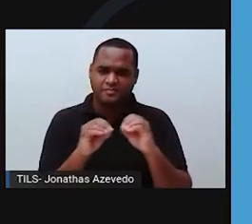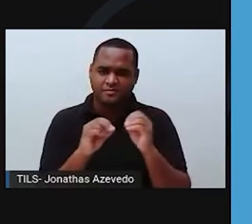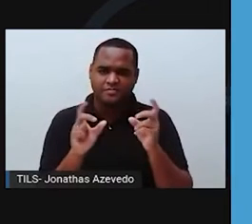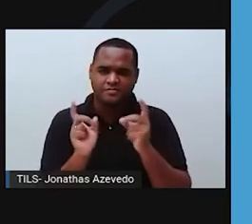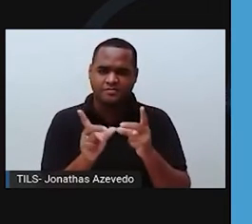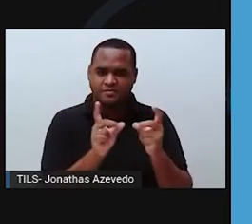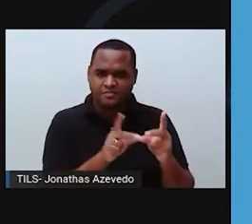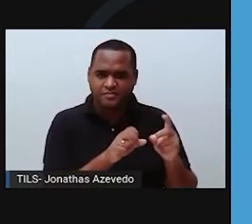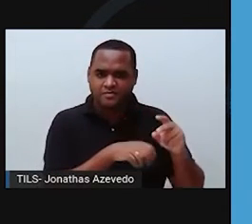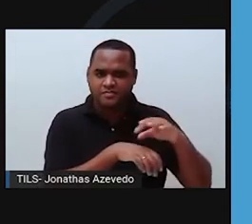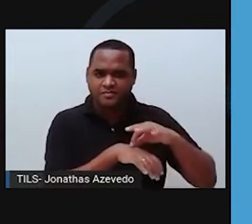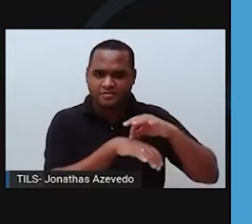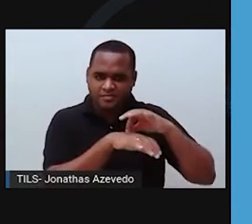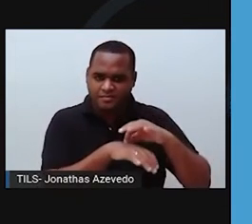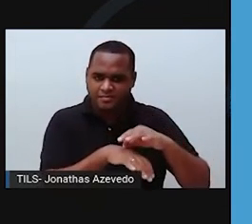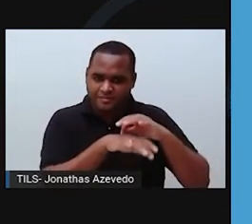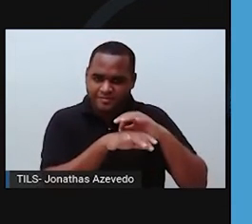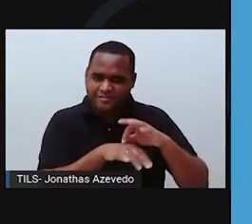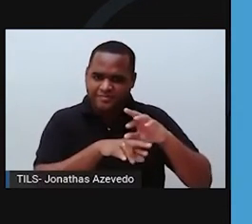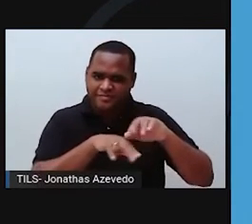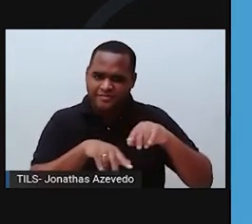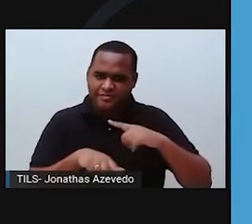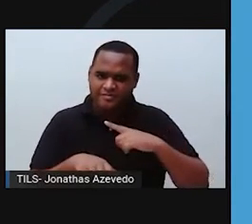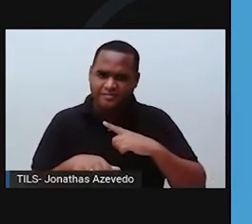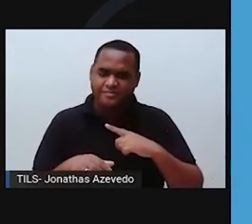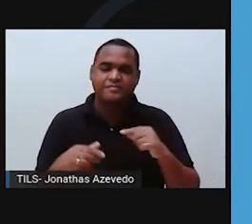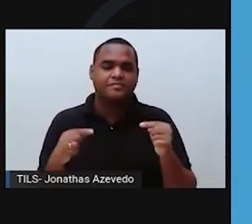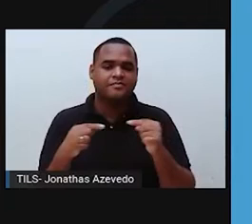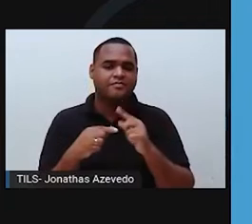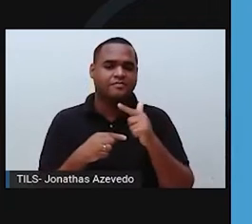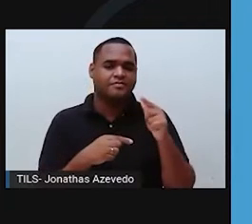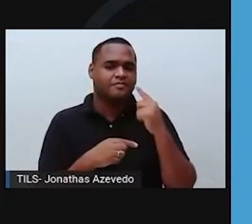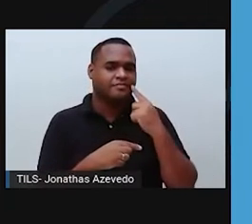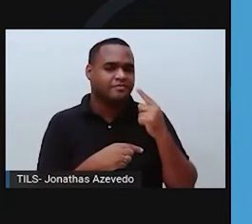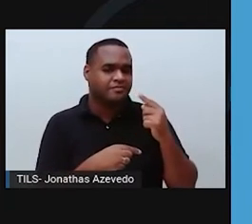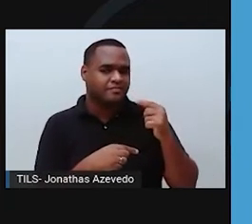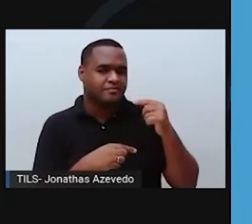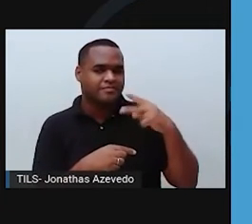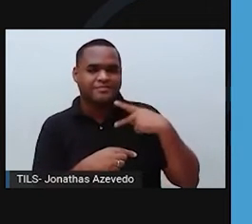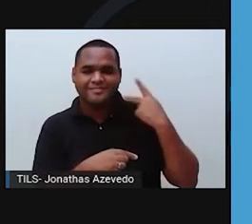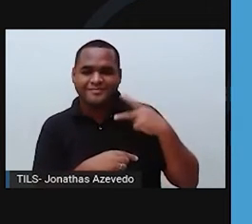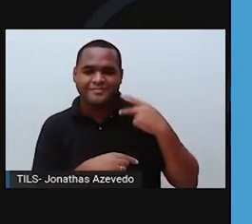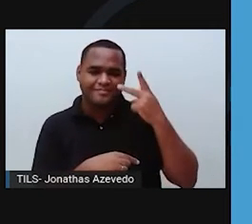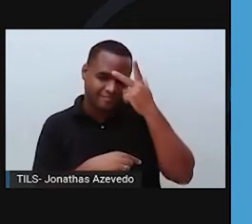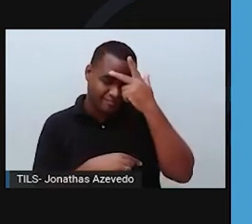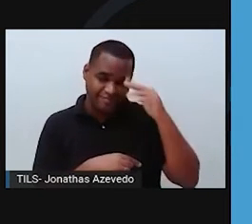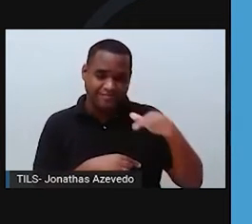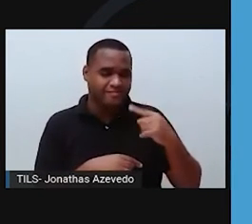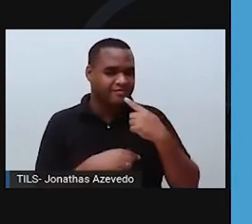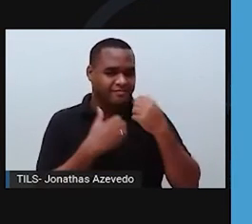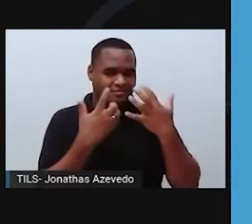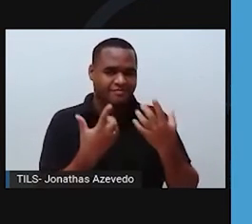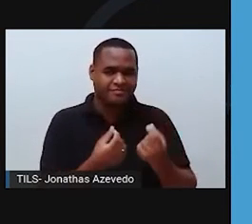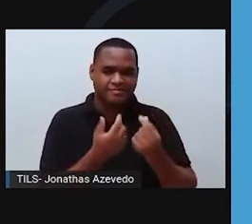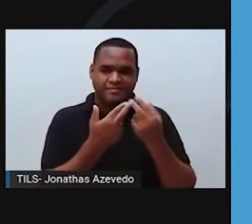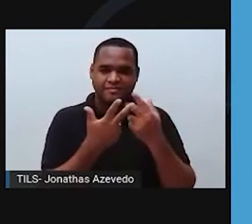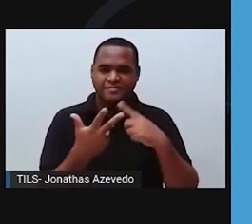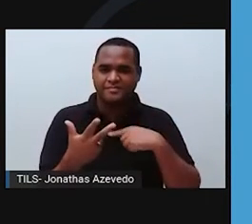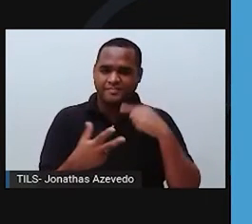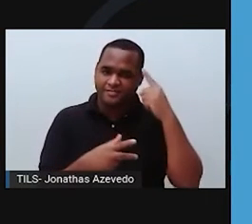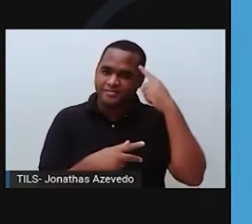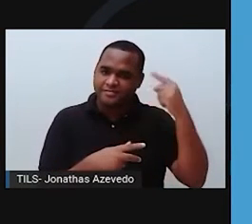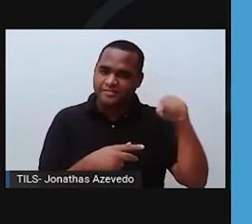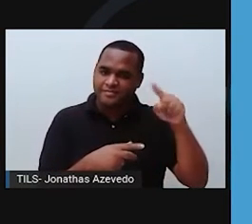mercado para produtos associados a novos desmatamentos, engajamento de eleitores, consumidores e investidores, pressão pelo fim de